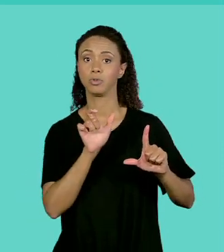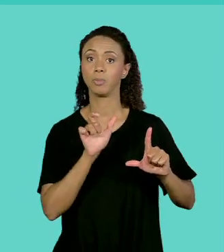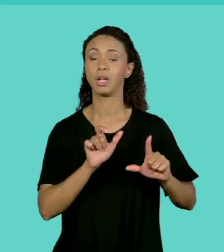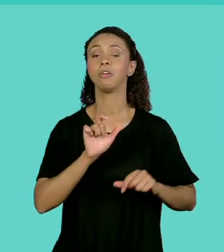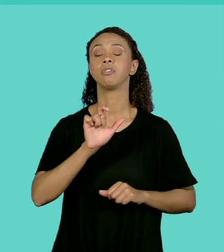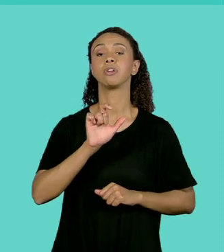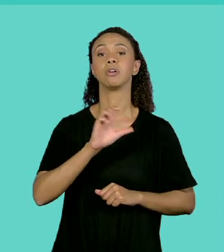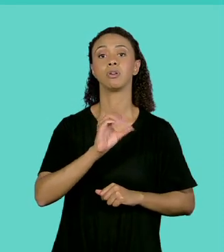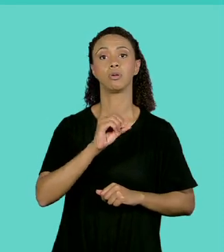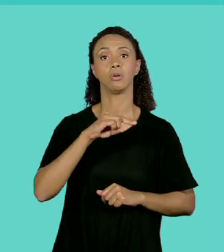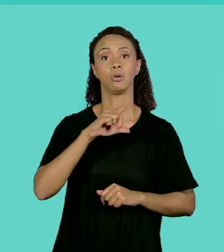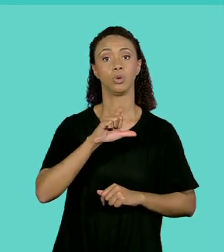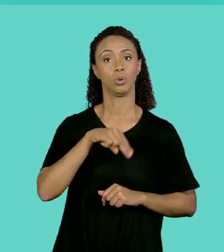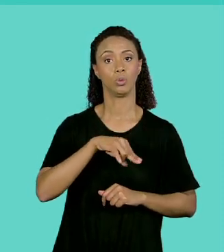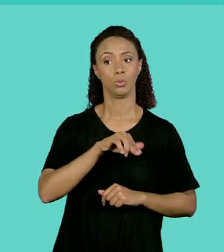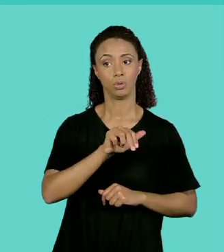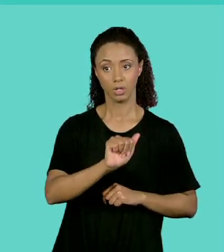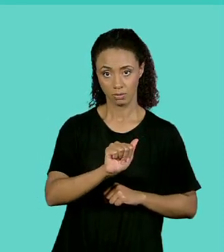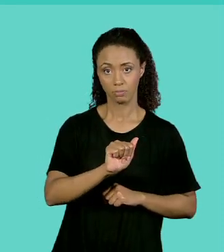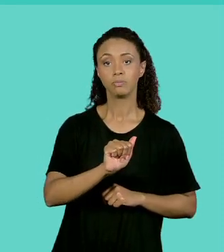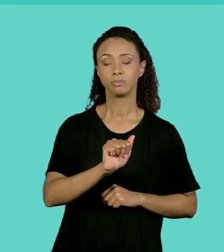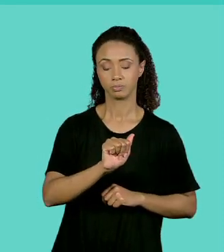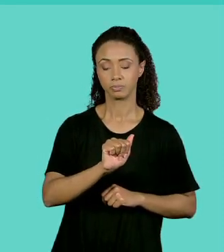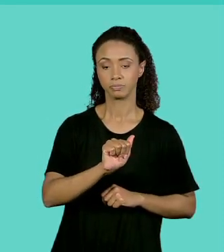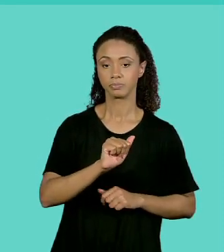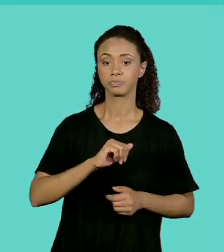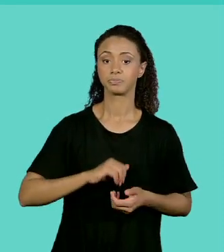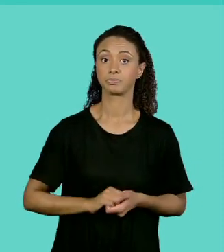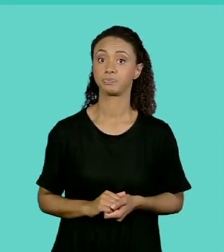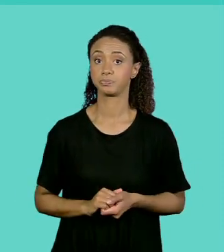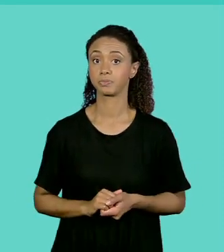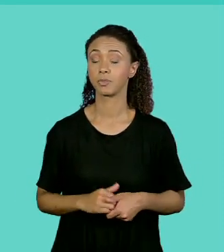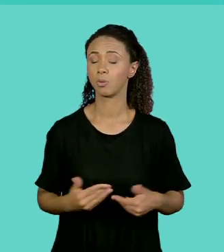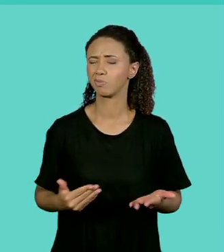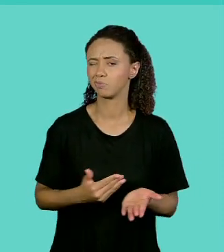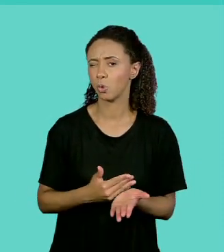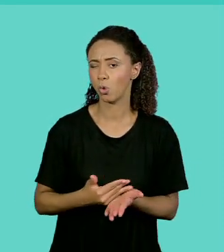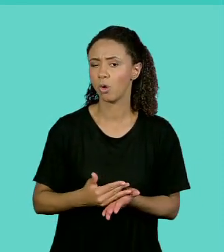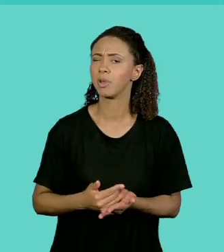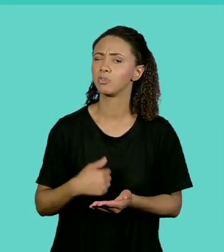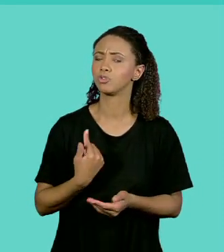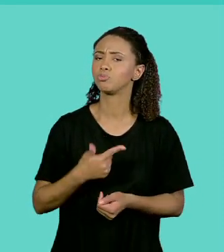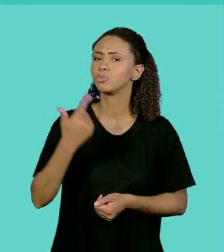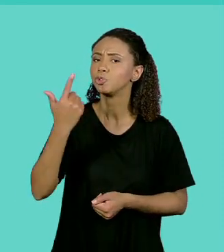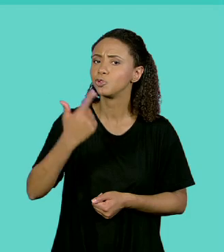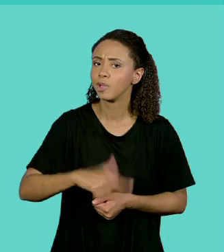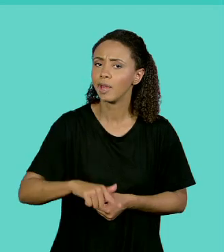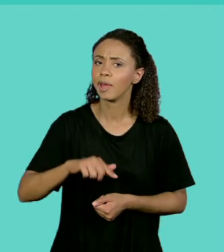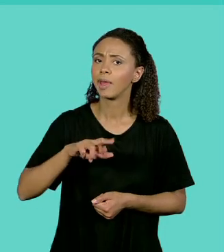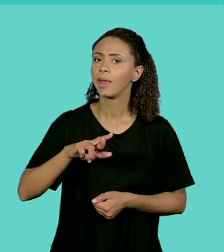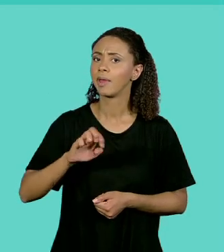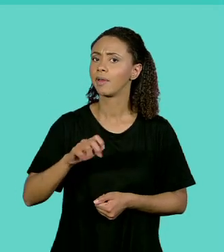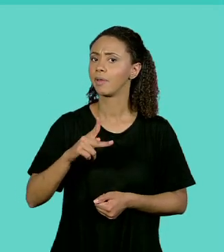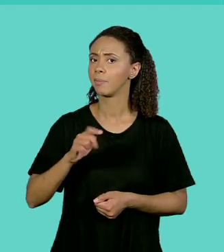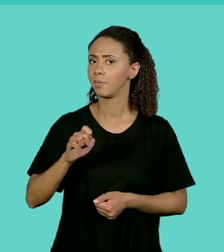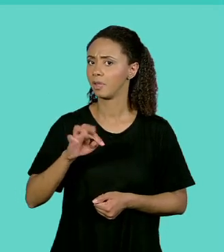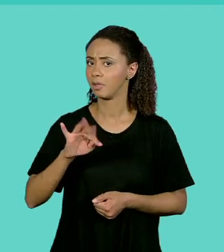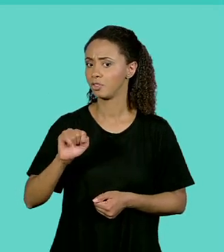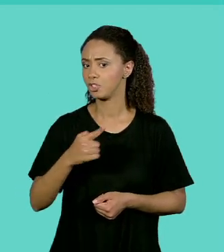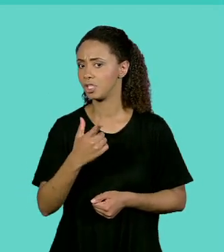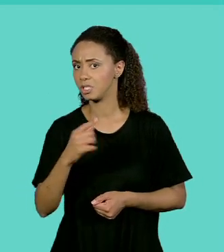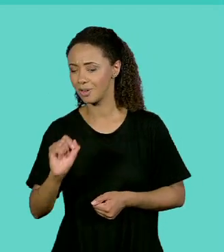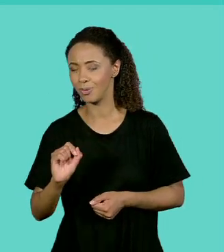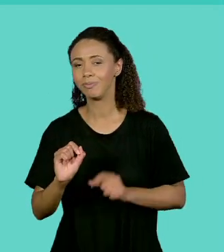E agora vamos escrever o programa. Vamos lá. No início vamos fazer uma repetição. Nessa repetição para, nós vamos percorrer